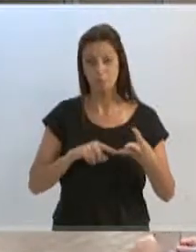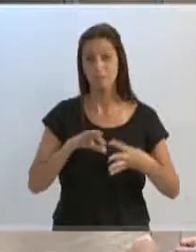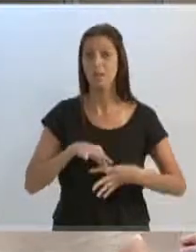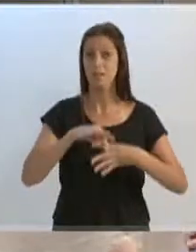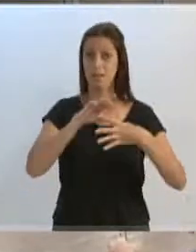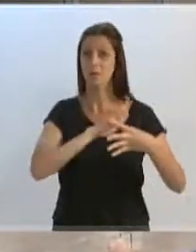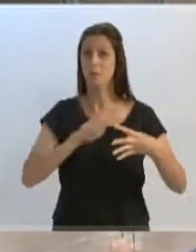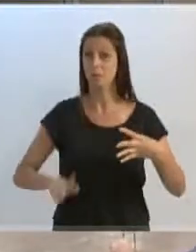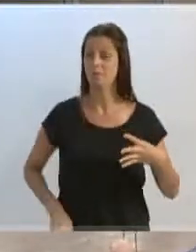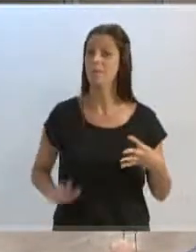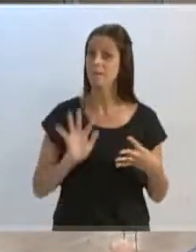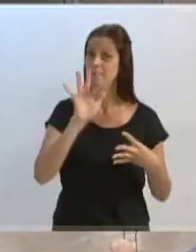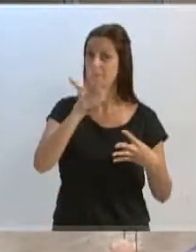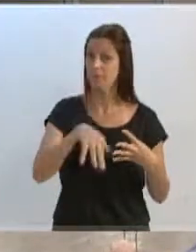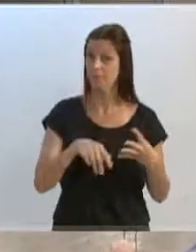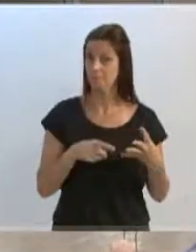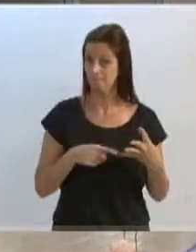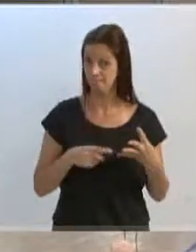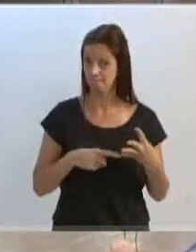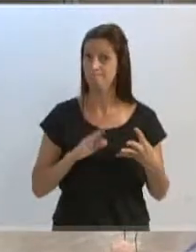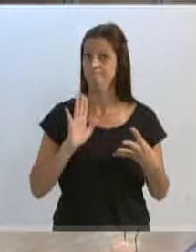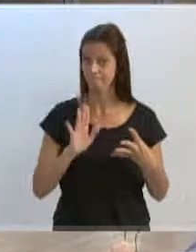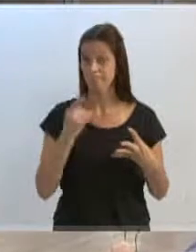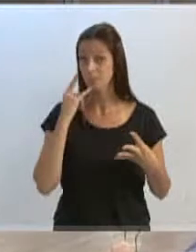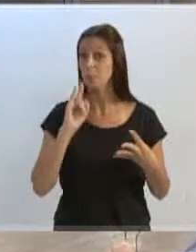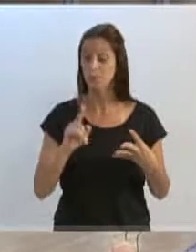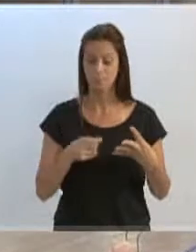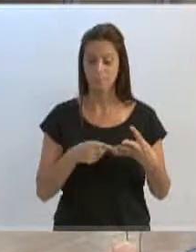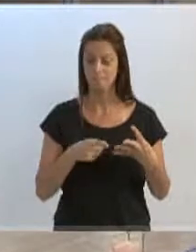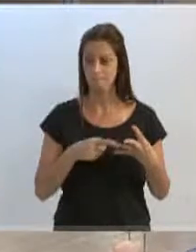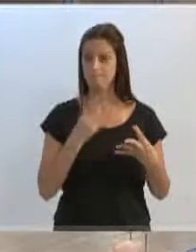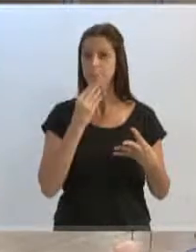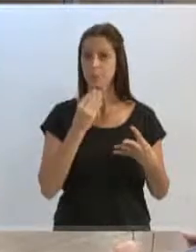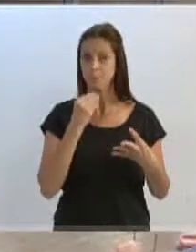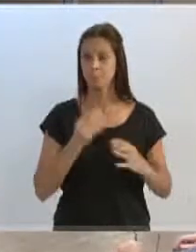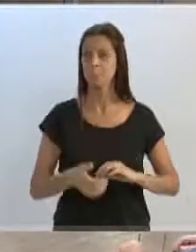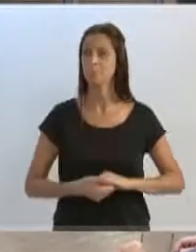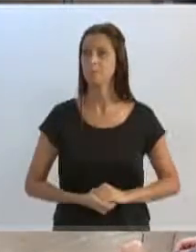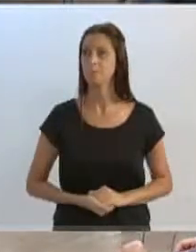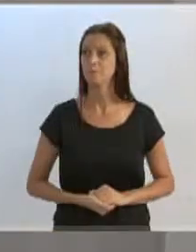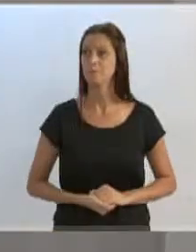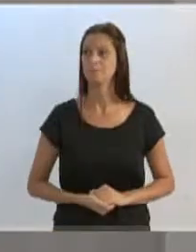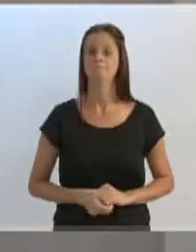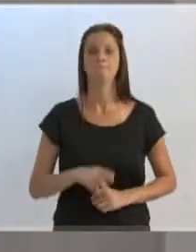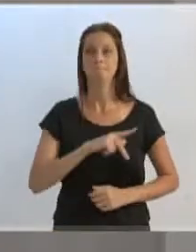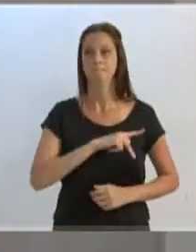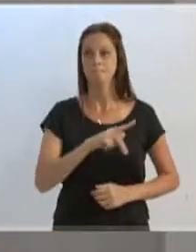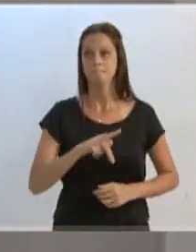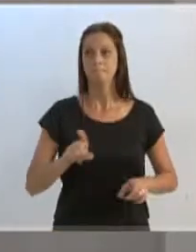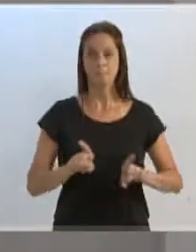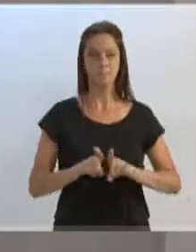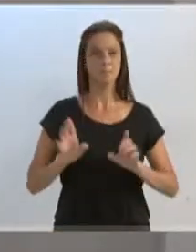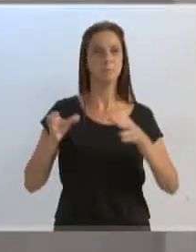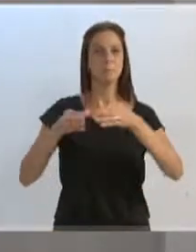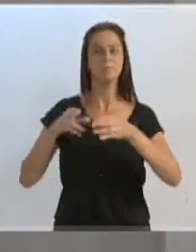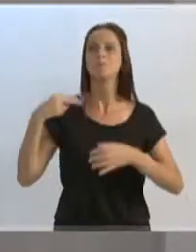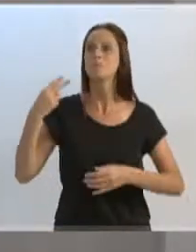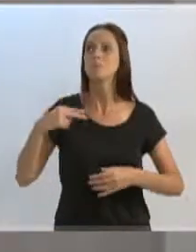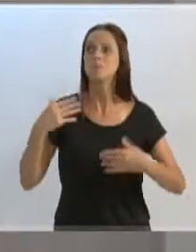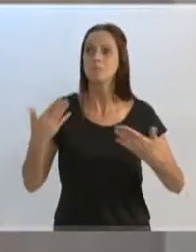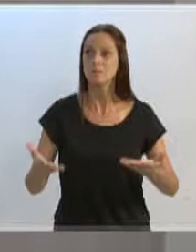faz a última fala. Vereador Bruno Cunha. Presidente, colegas vereadores,